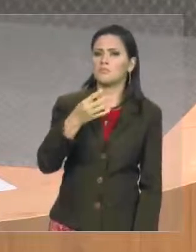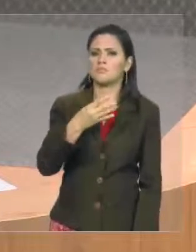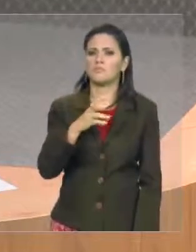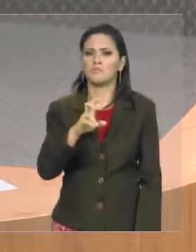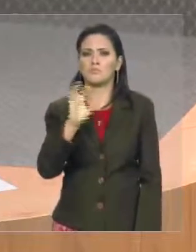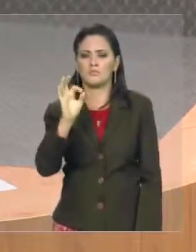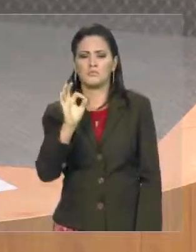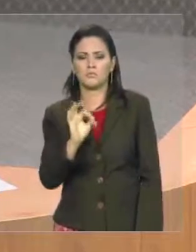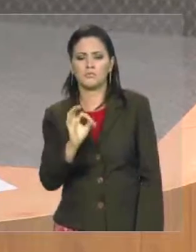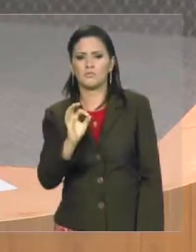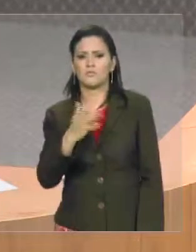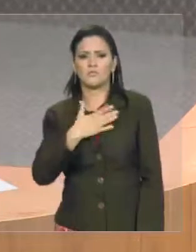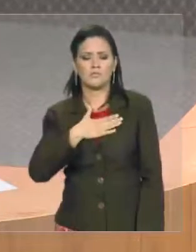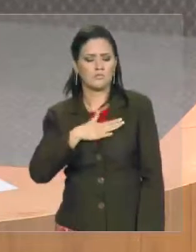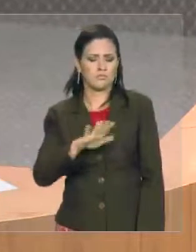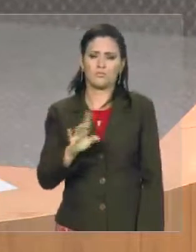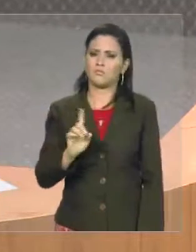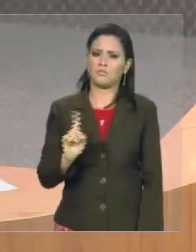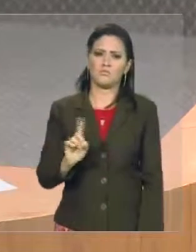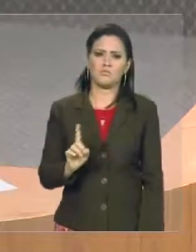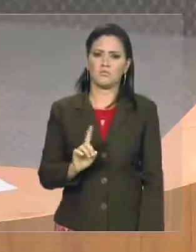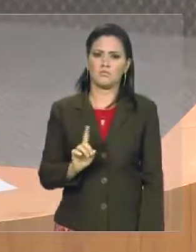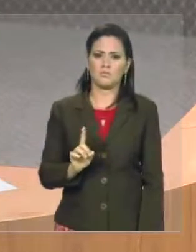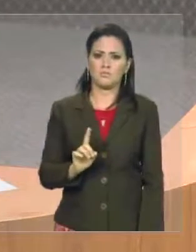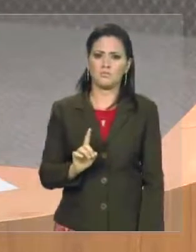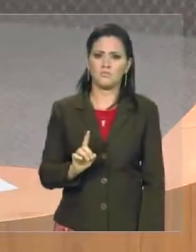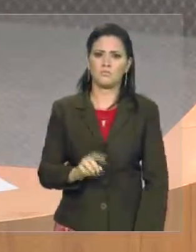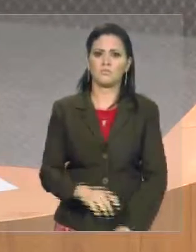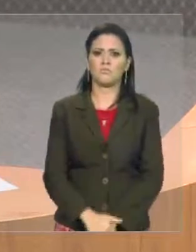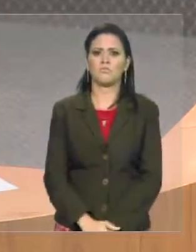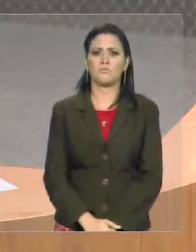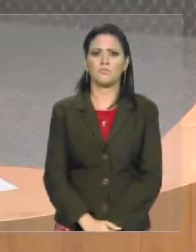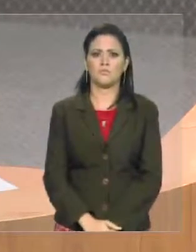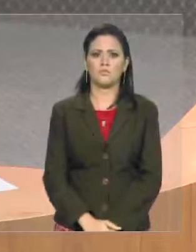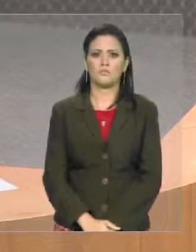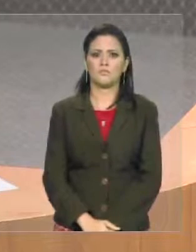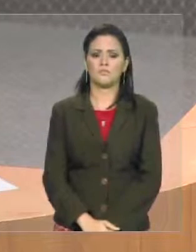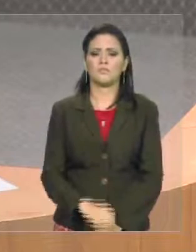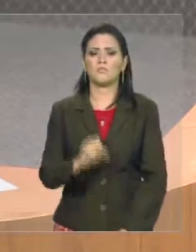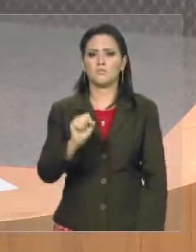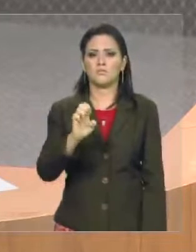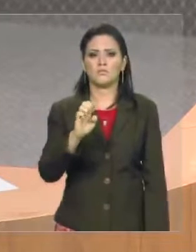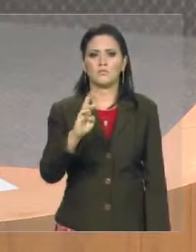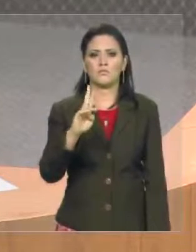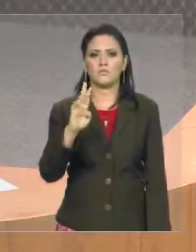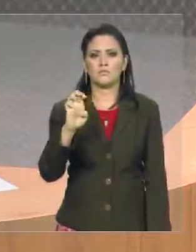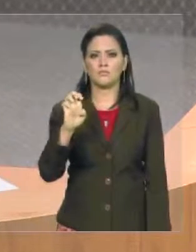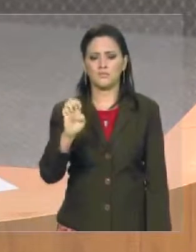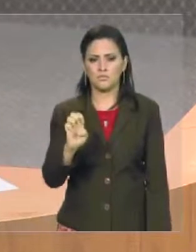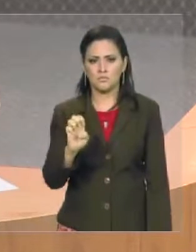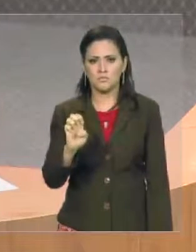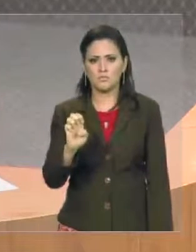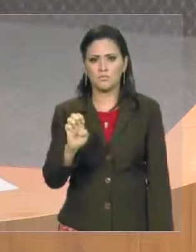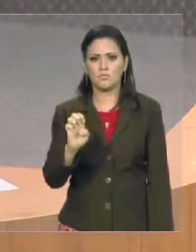rejeição, e 60% desaprovação, e o SEBRAE me vem dizendo que é um prefeito